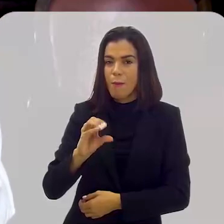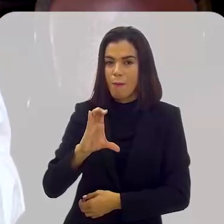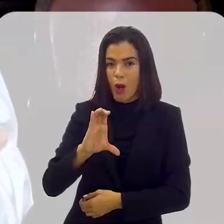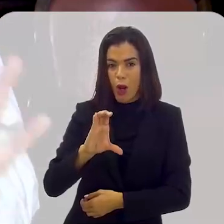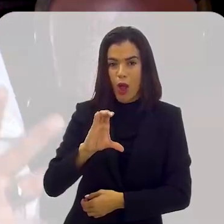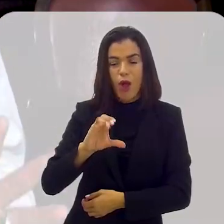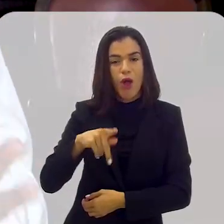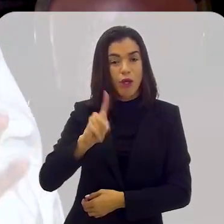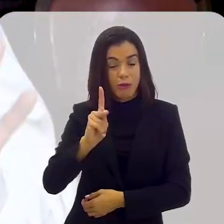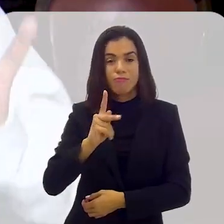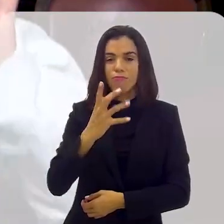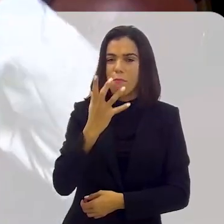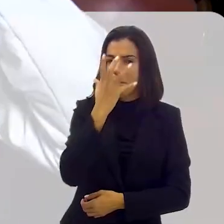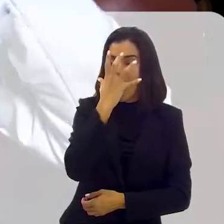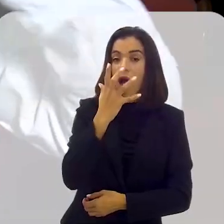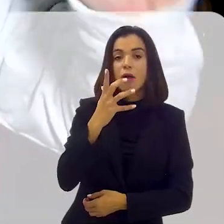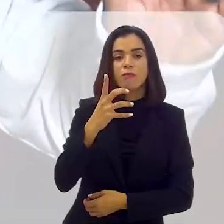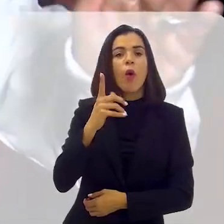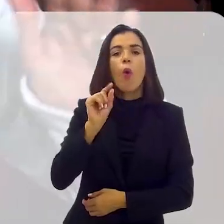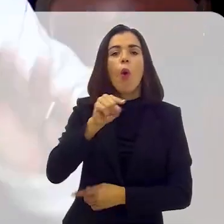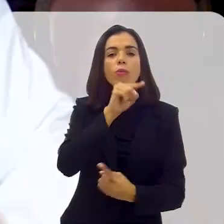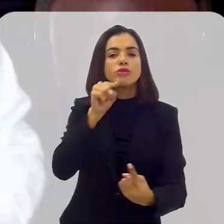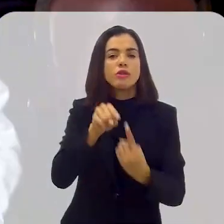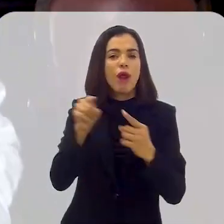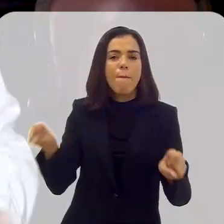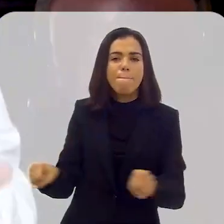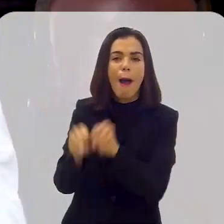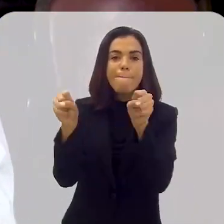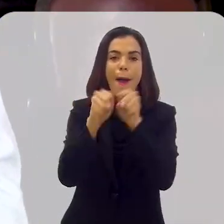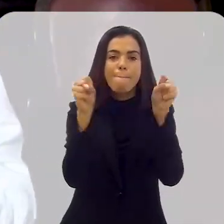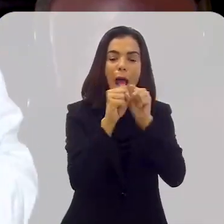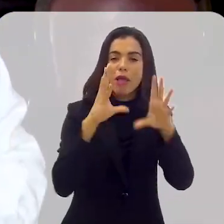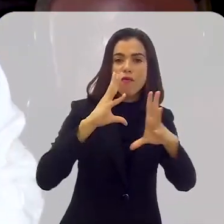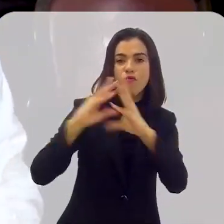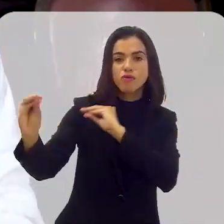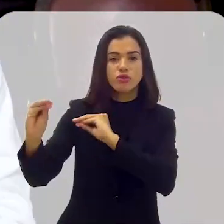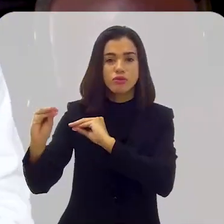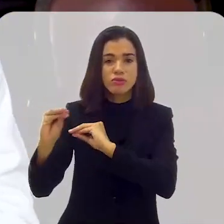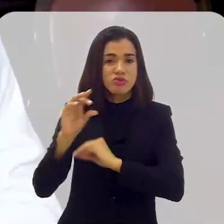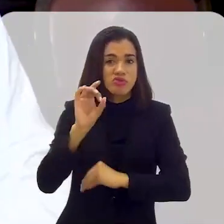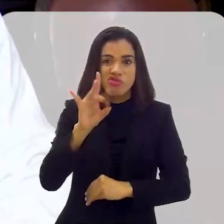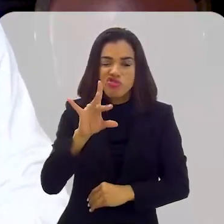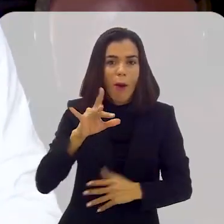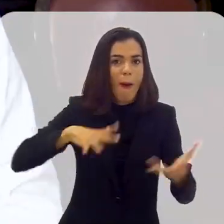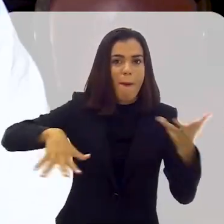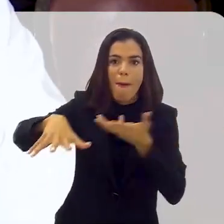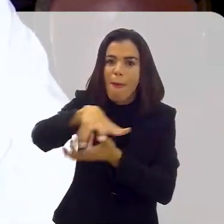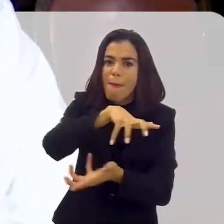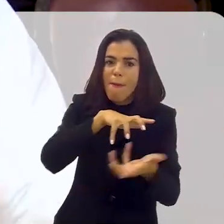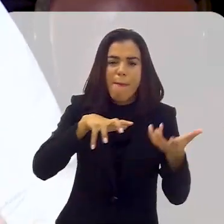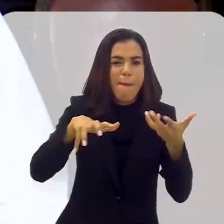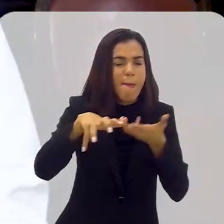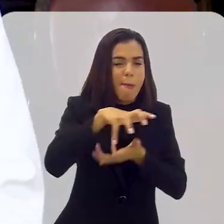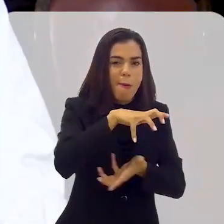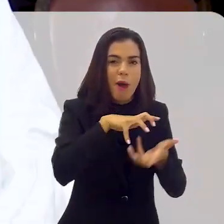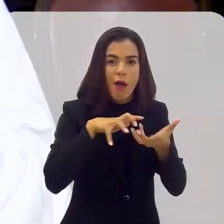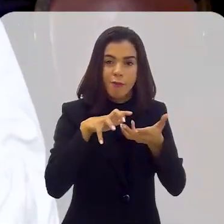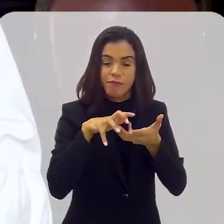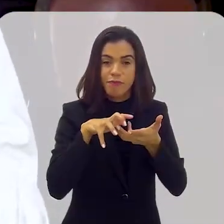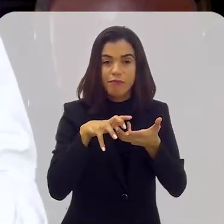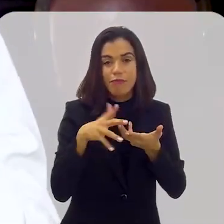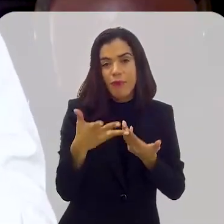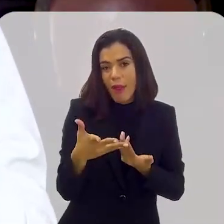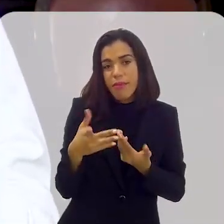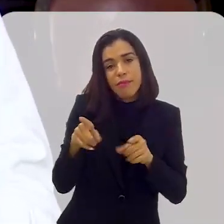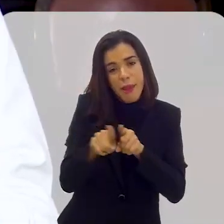eles desenvolveram essa técnica, que era só explodir, bater e ir embora. Só para criar o caos, que